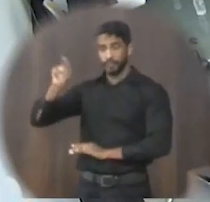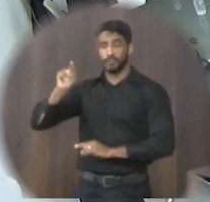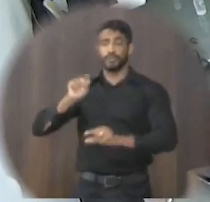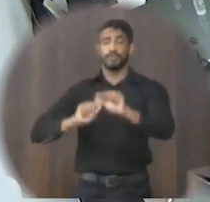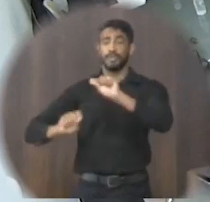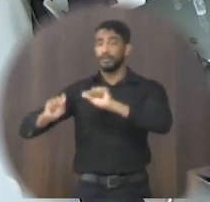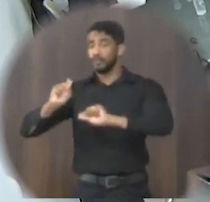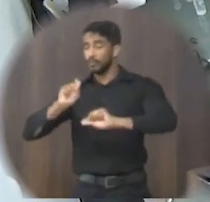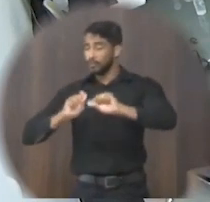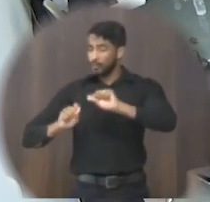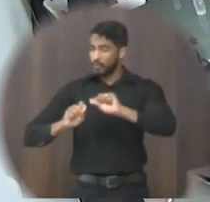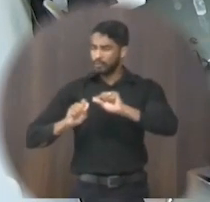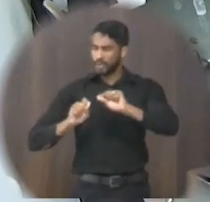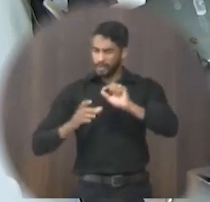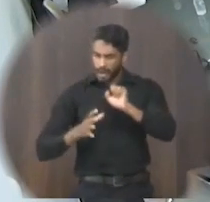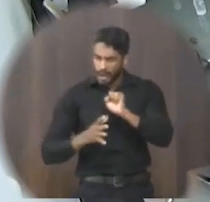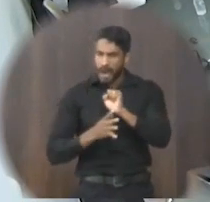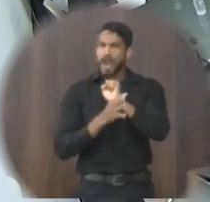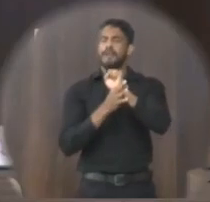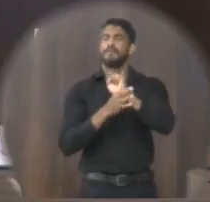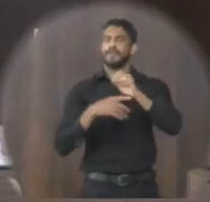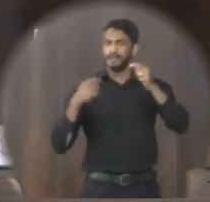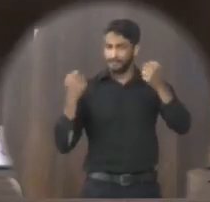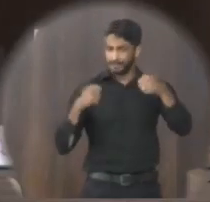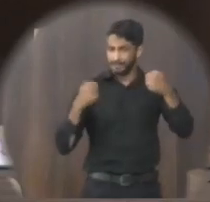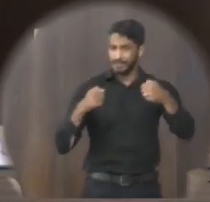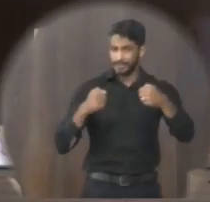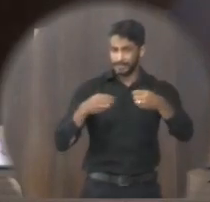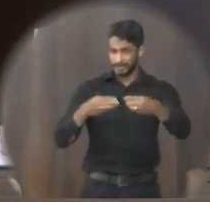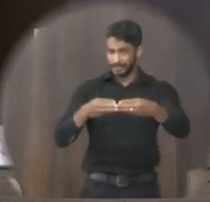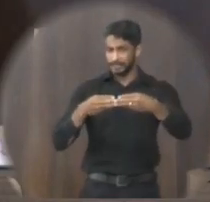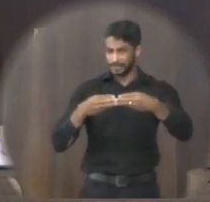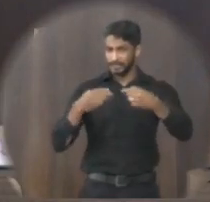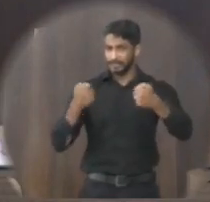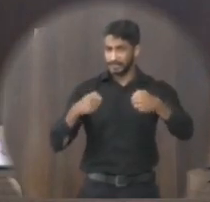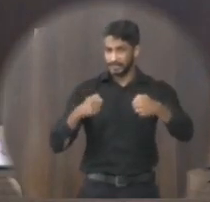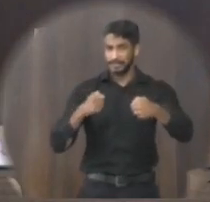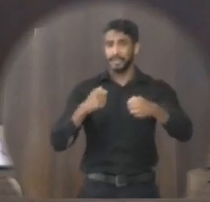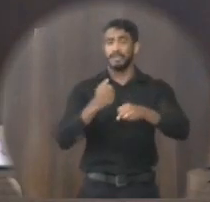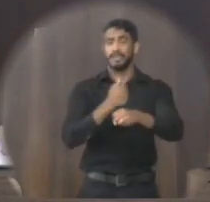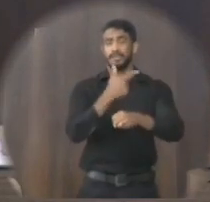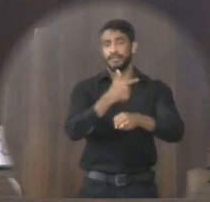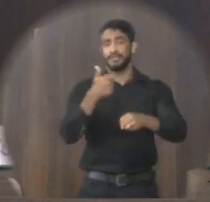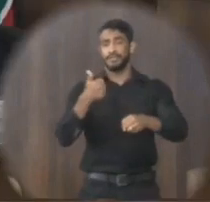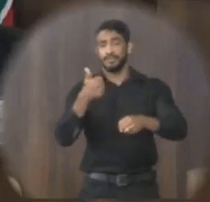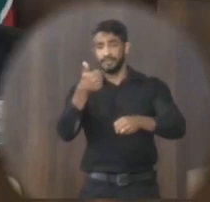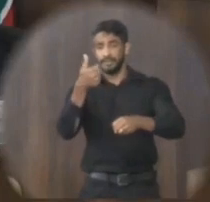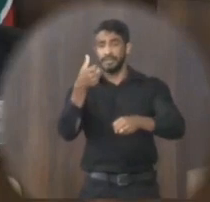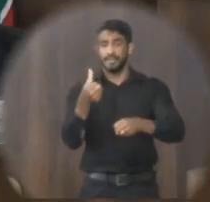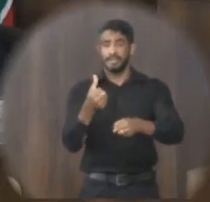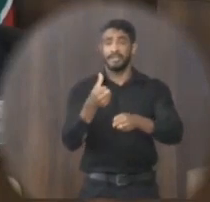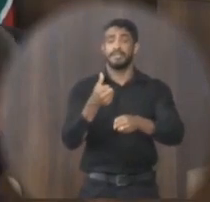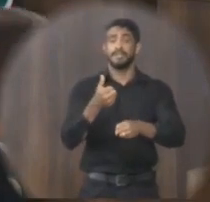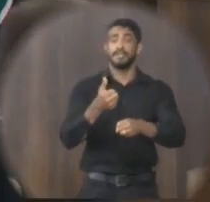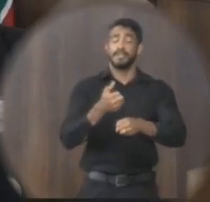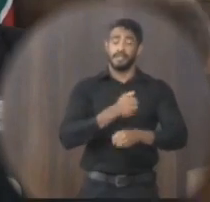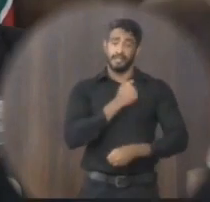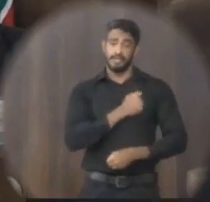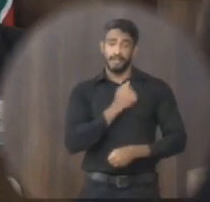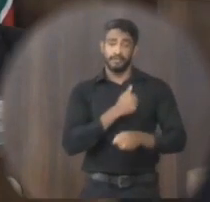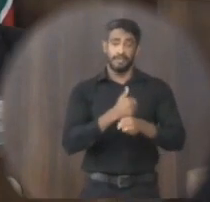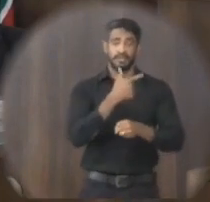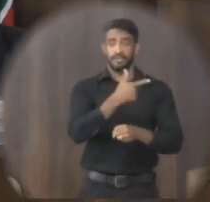Mendes Santos reforçando a indicação necessidade 174 2021 do dia 16 de agosto de 2021